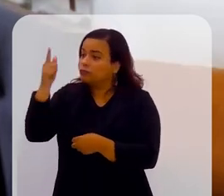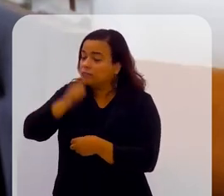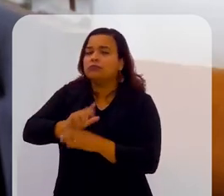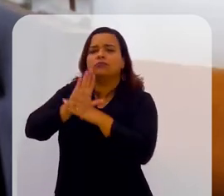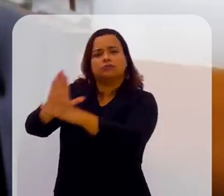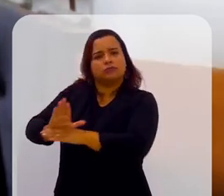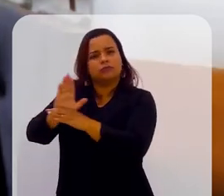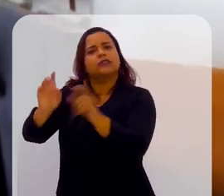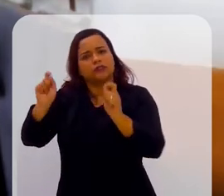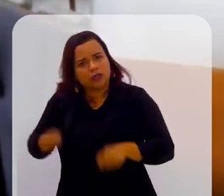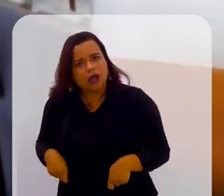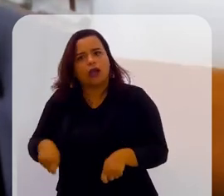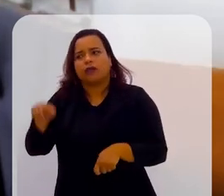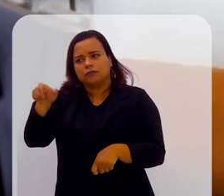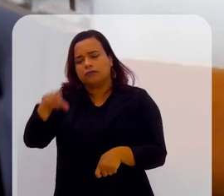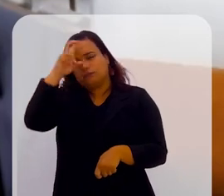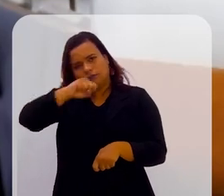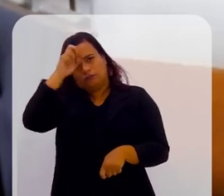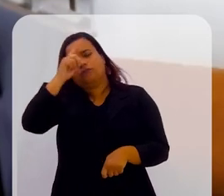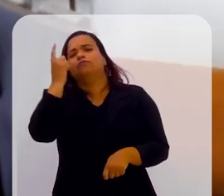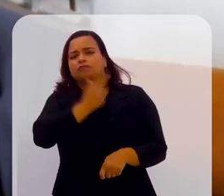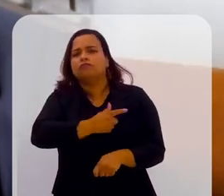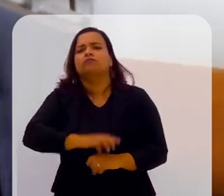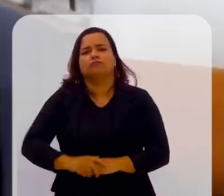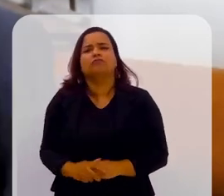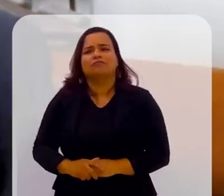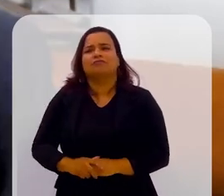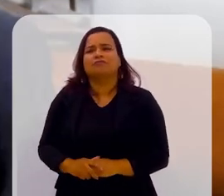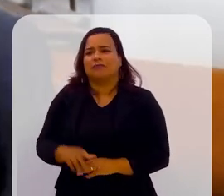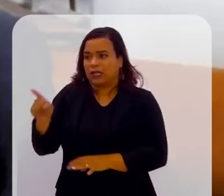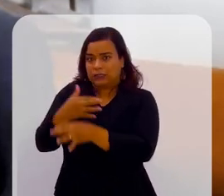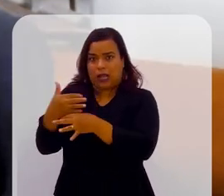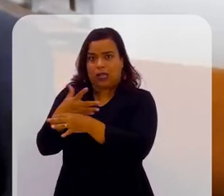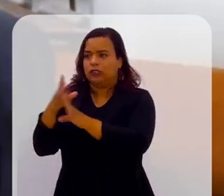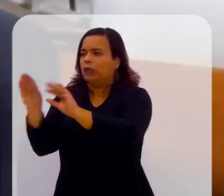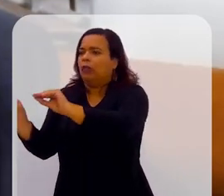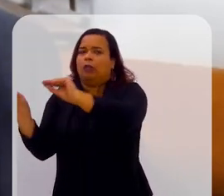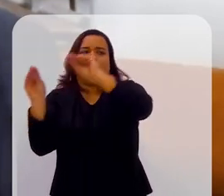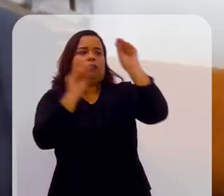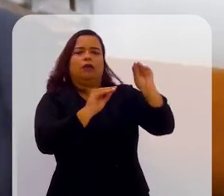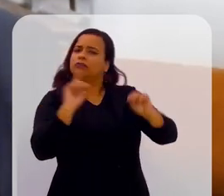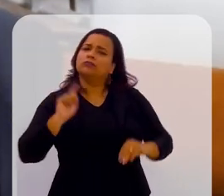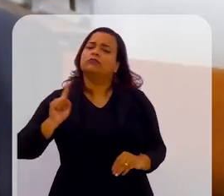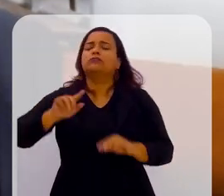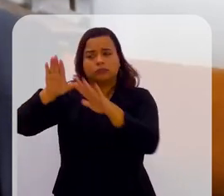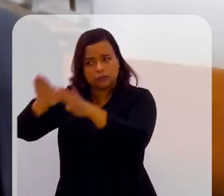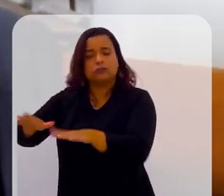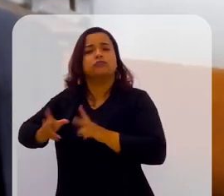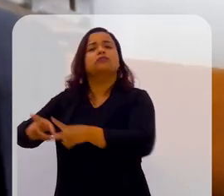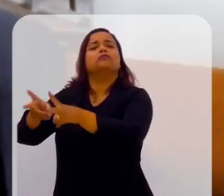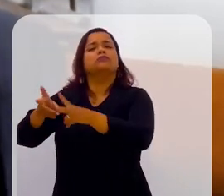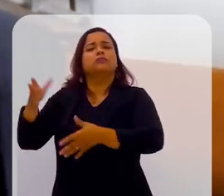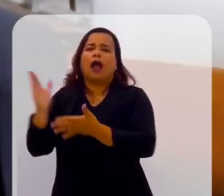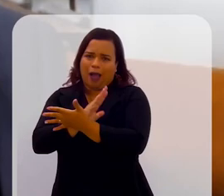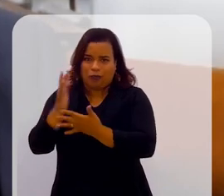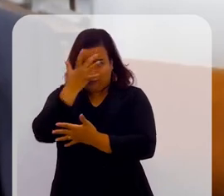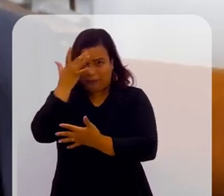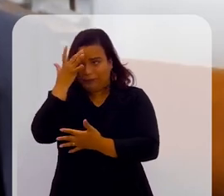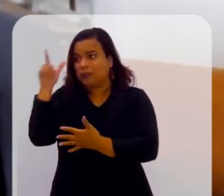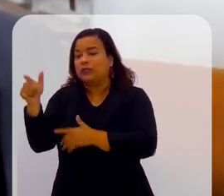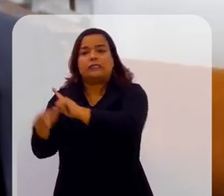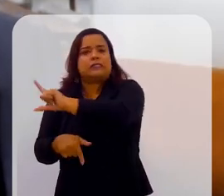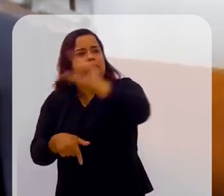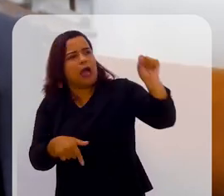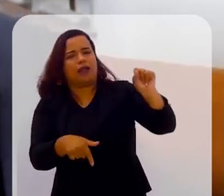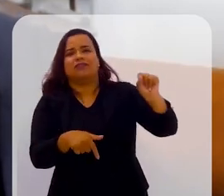pessoa, ela não abandona a cidade dela, porque, por exemplo, a pessoa que pega e sai do interior e vai para São